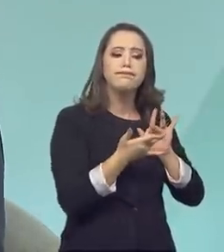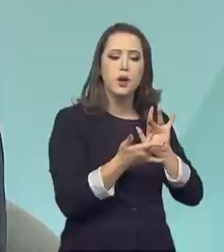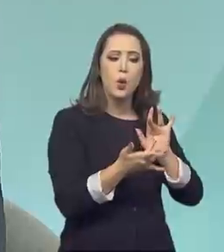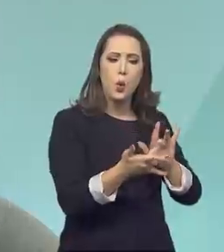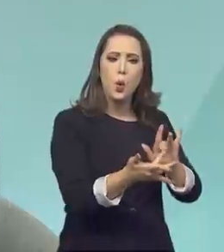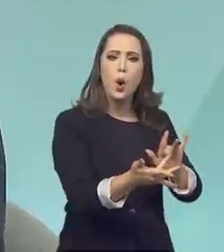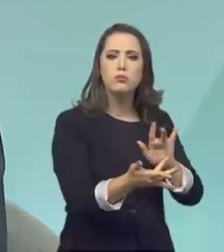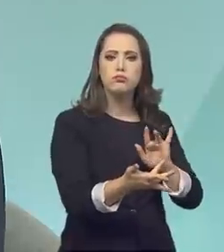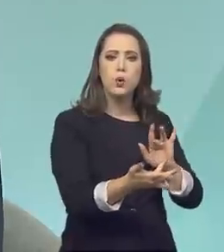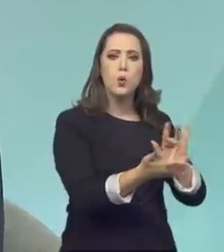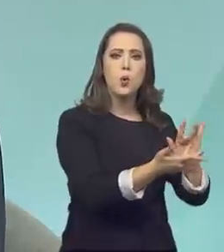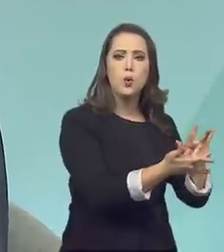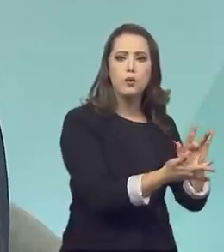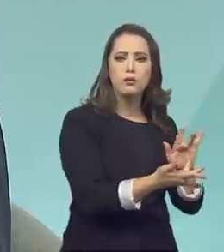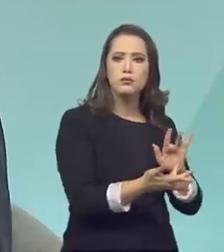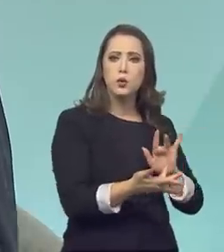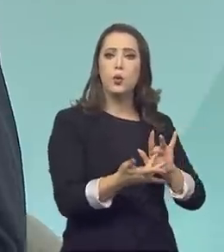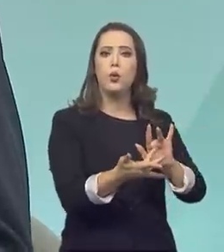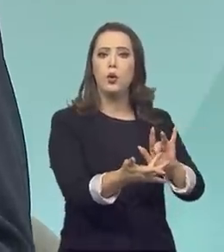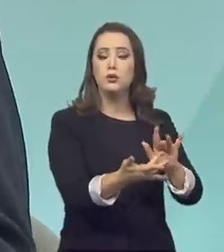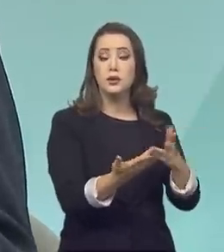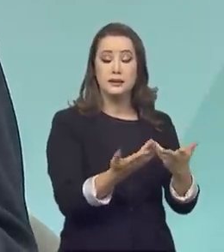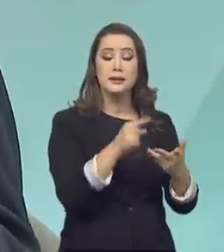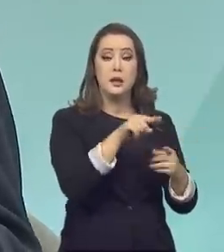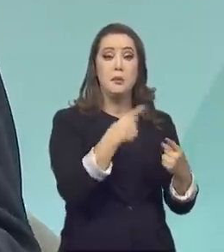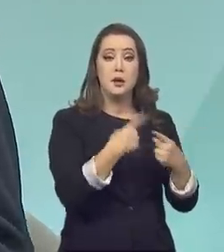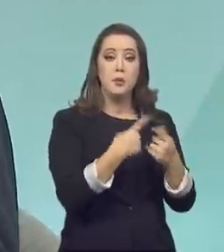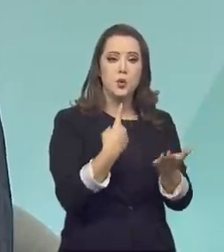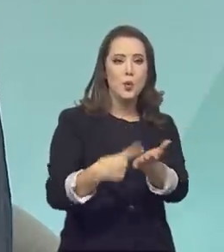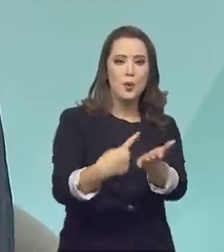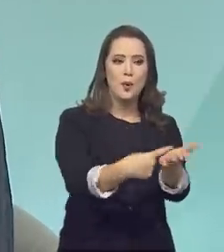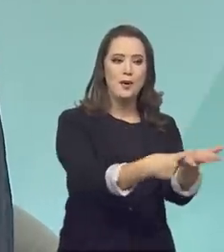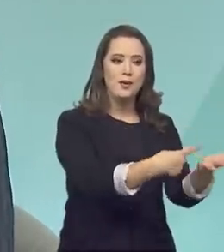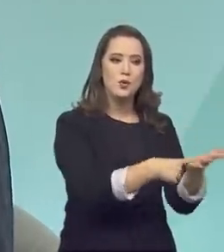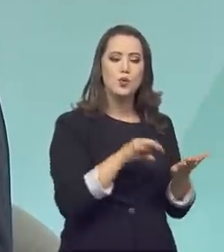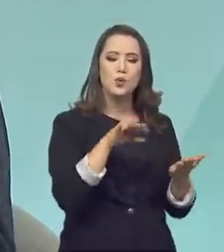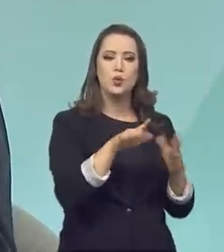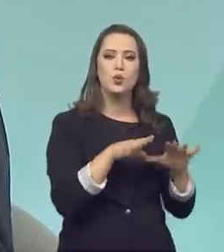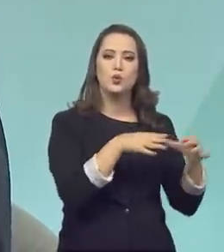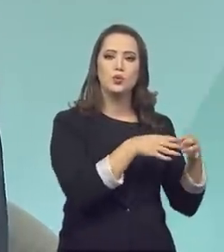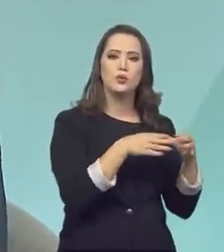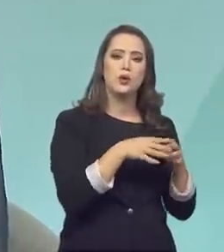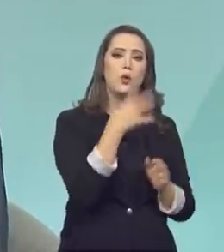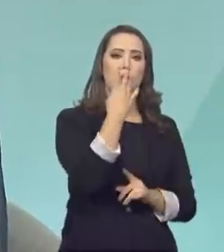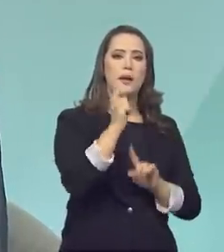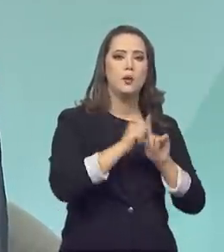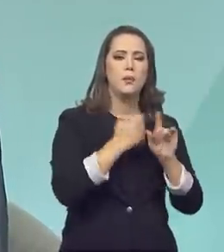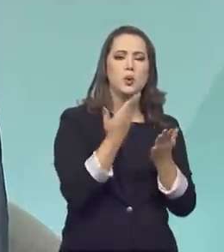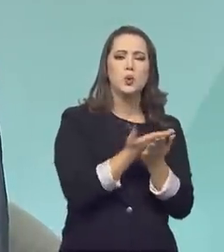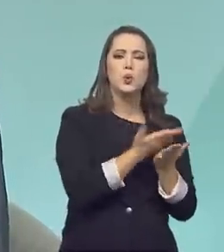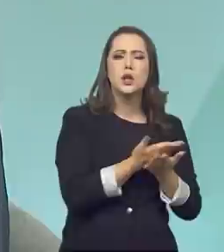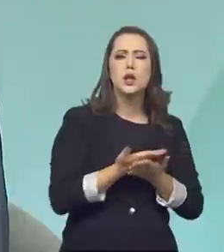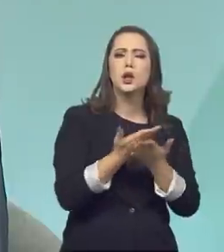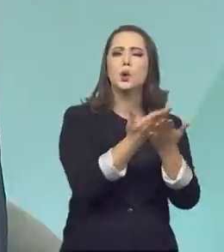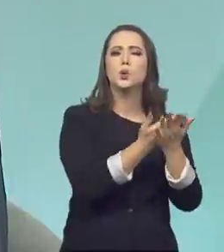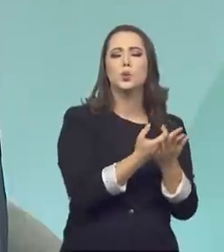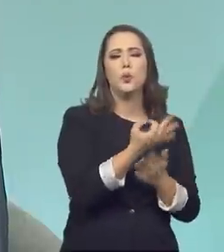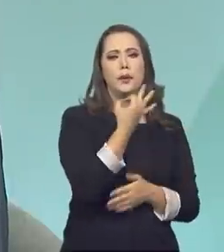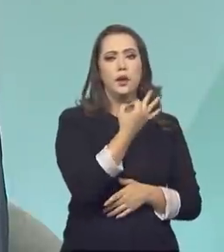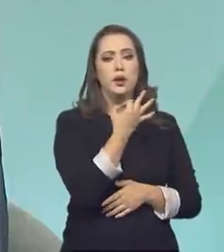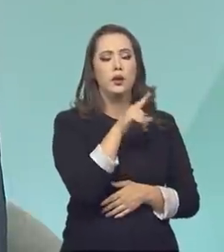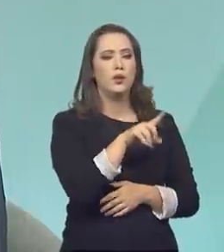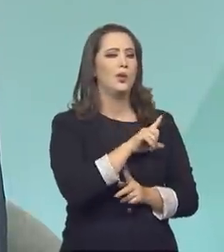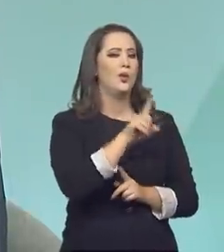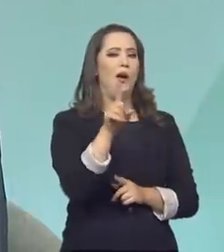modelo pactuado. Tanto que a análise dessas sugestões levou quatro meses para ser feita, porque não foi